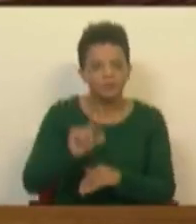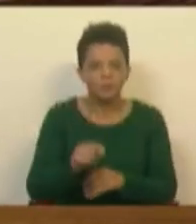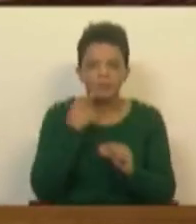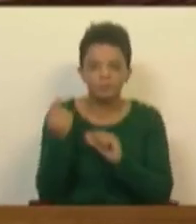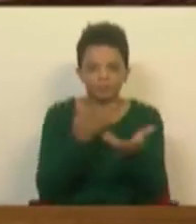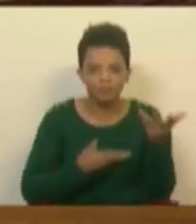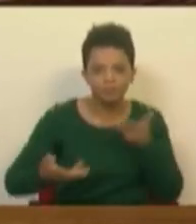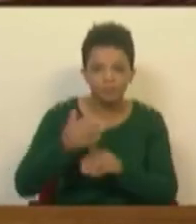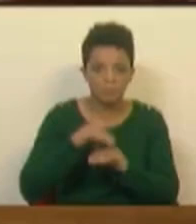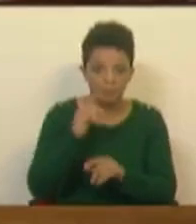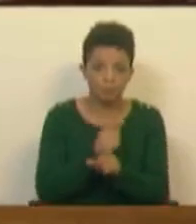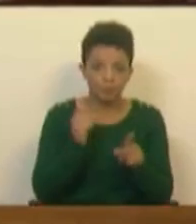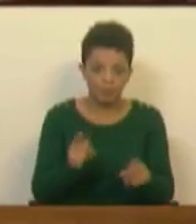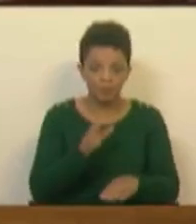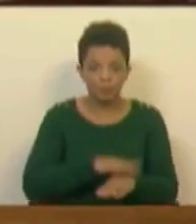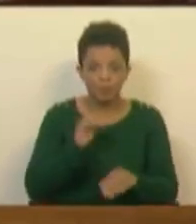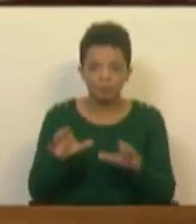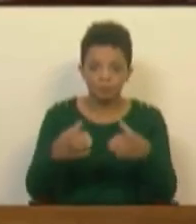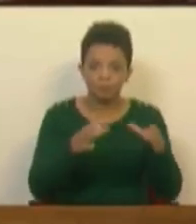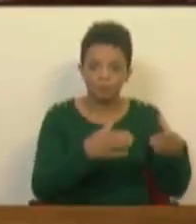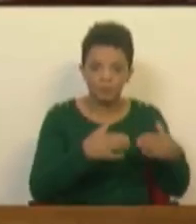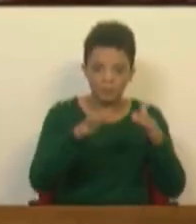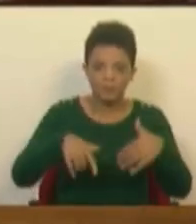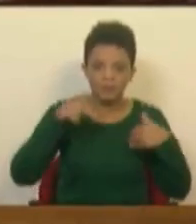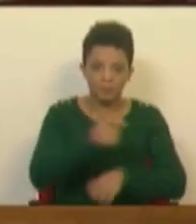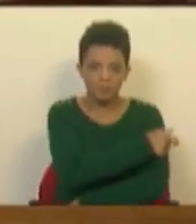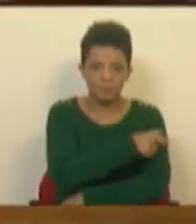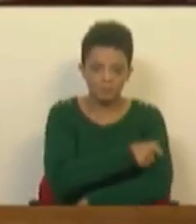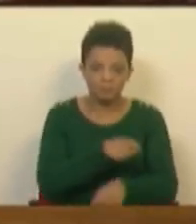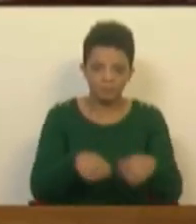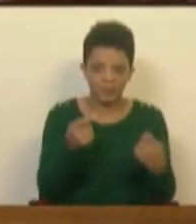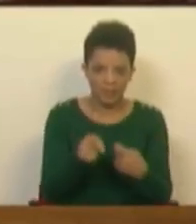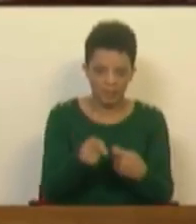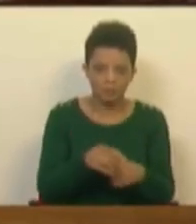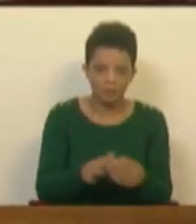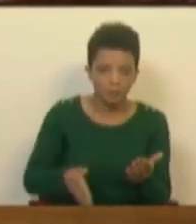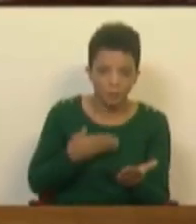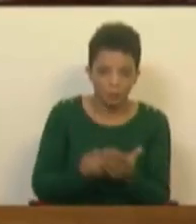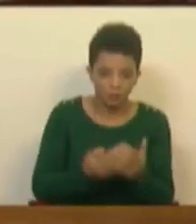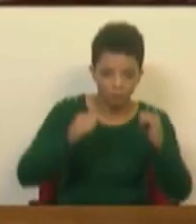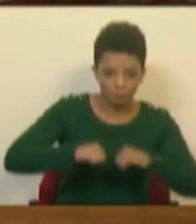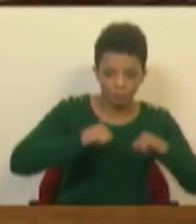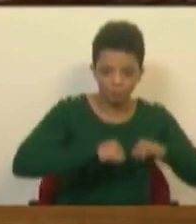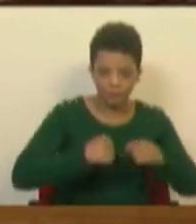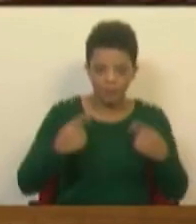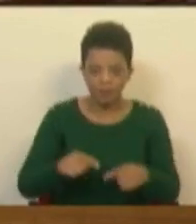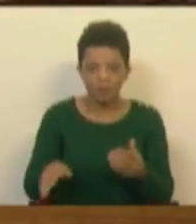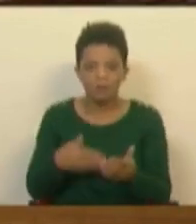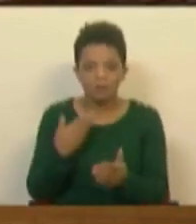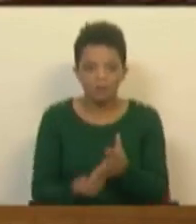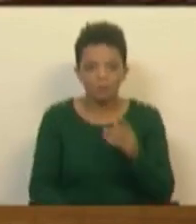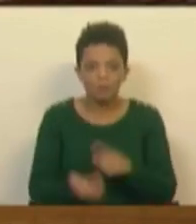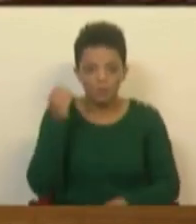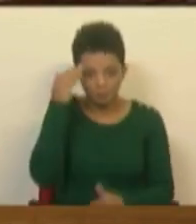dialogante, uma vez que em vários grupos parlamentares e partidos representados nesta Casa havia propostas convergentes para poder atingir